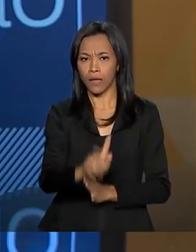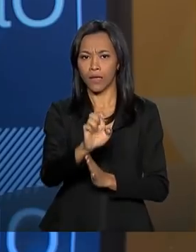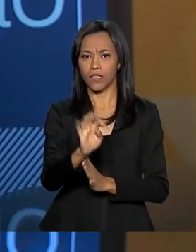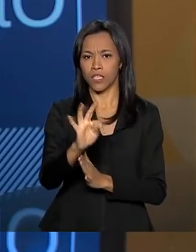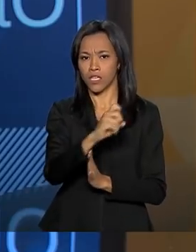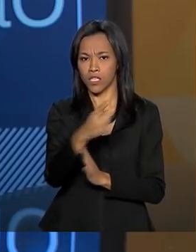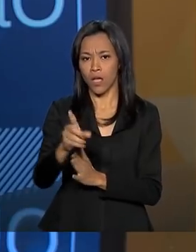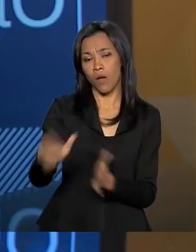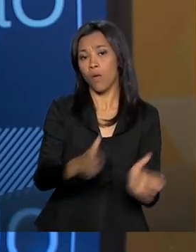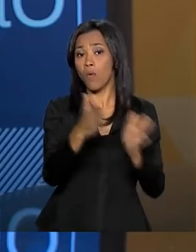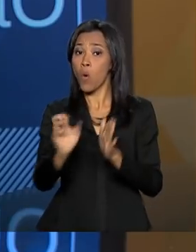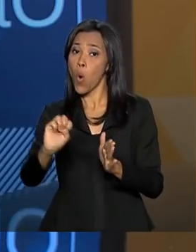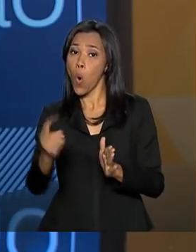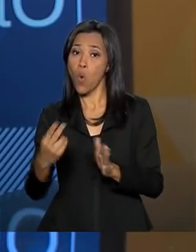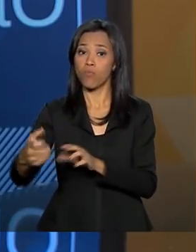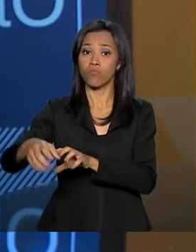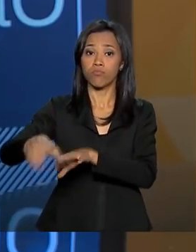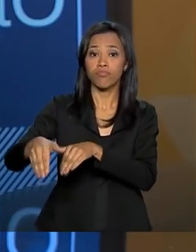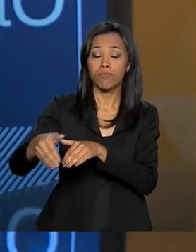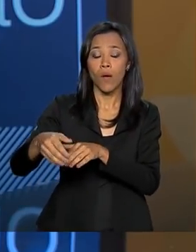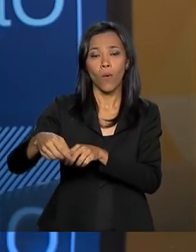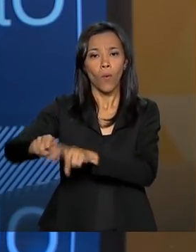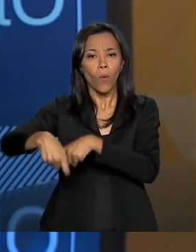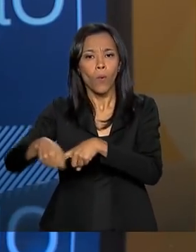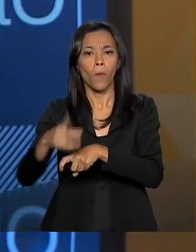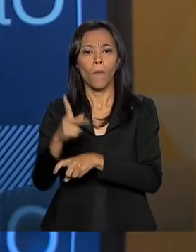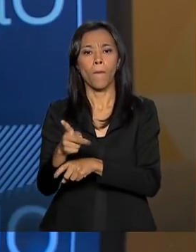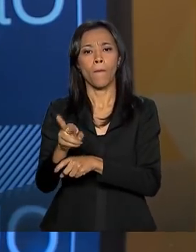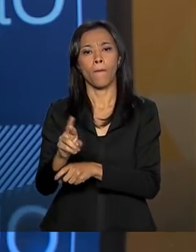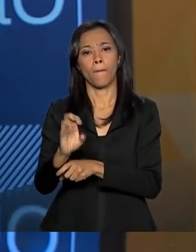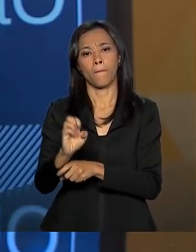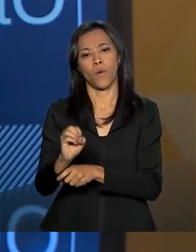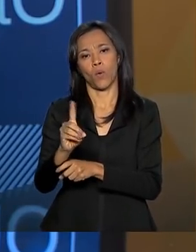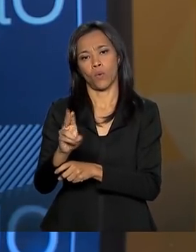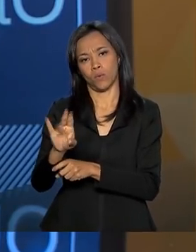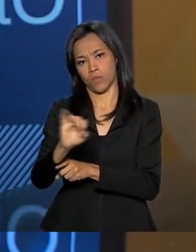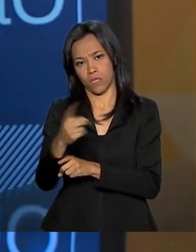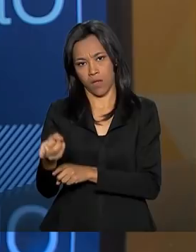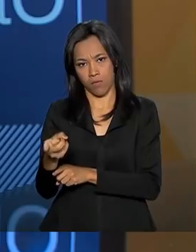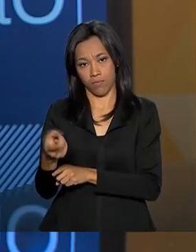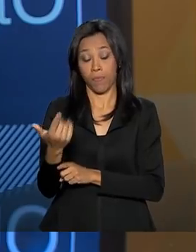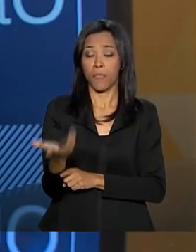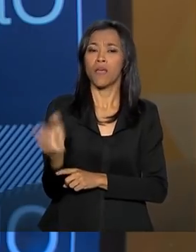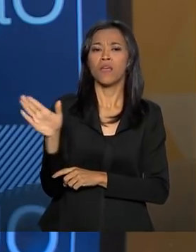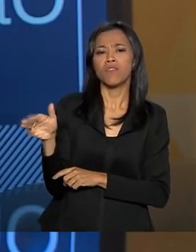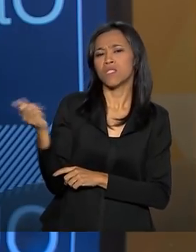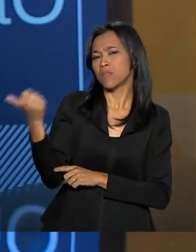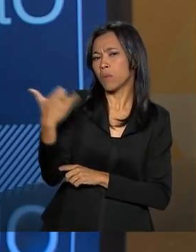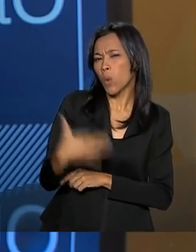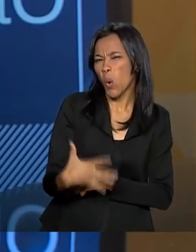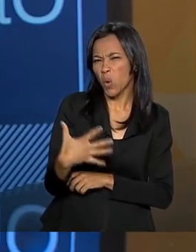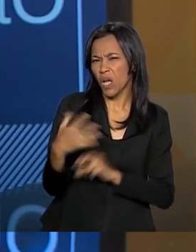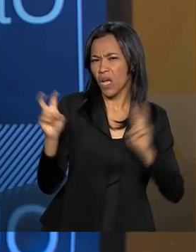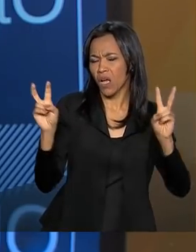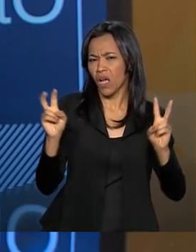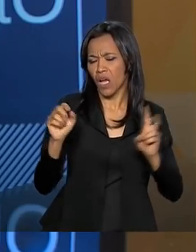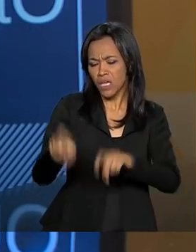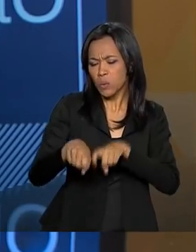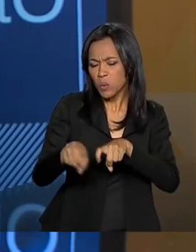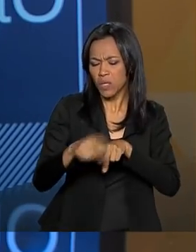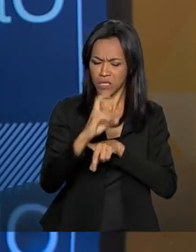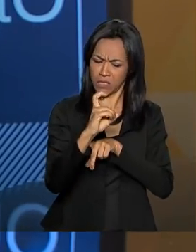dando uma olhada nesse dado antes de entrevistar o senhor. E o senhor acabou de dizer sobre essa questão da agricultura 5.0.